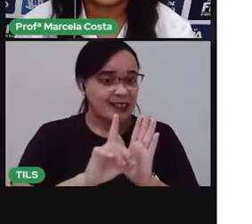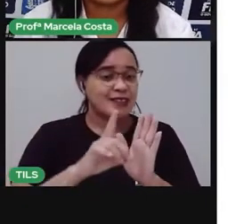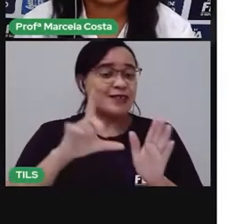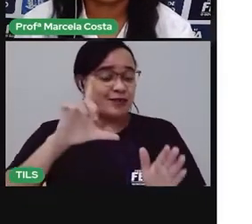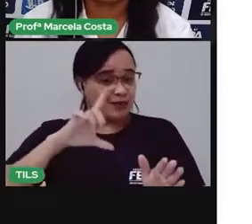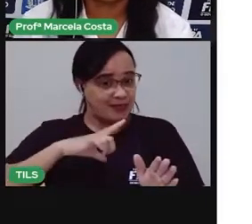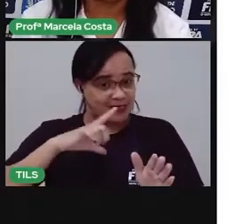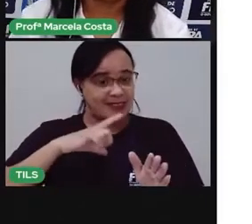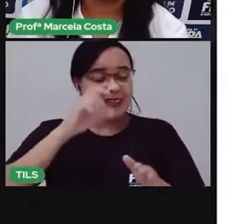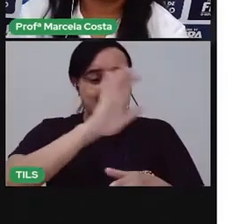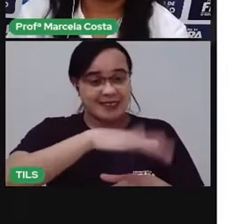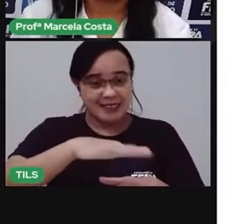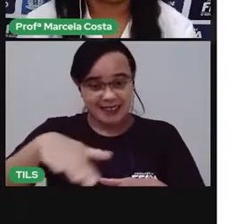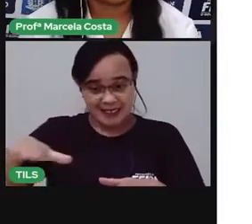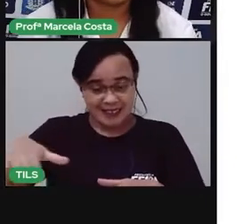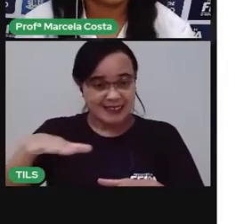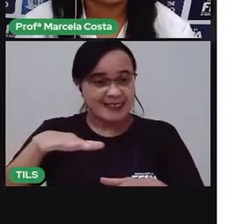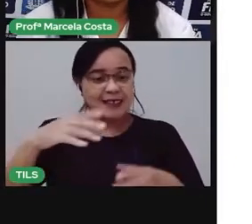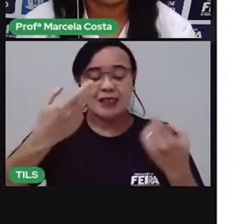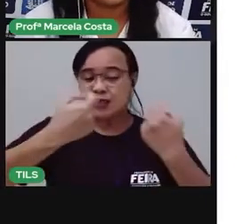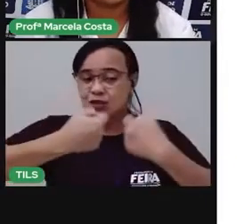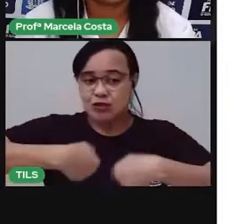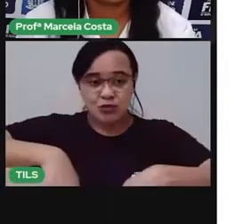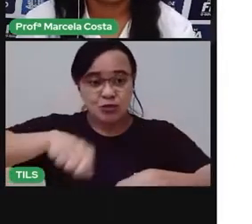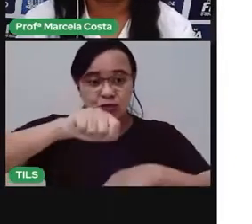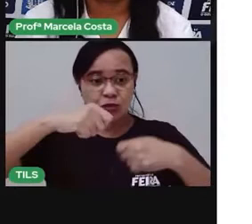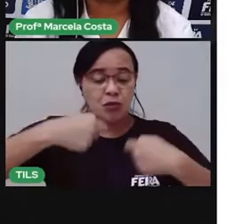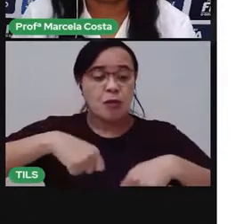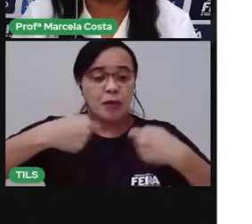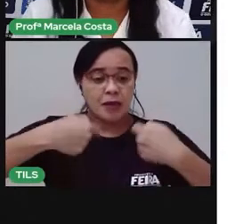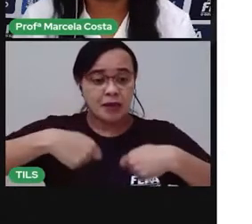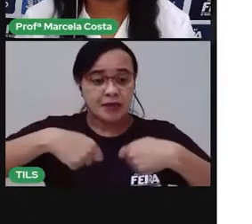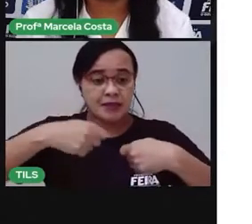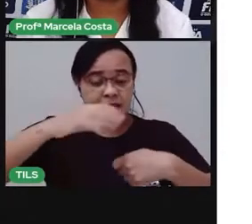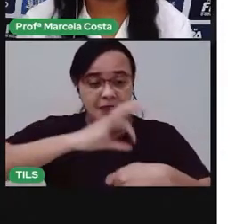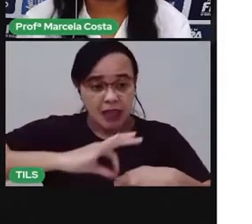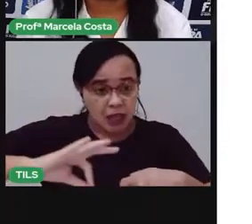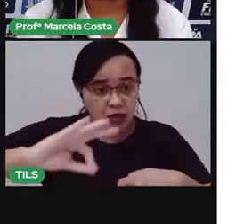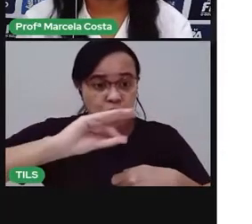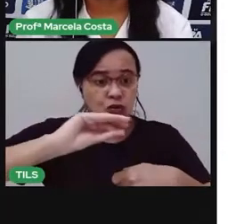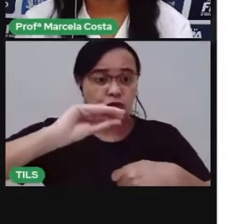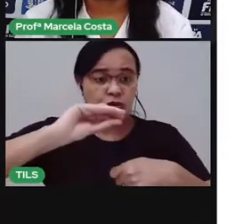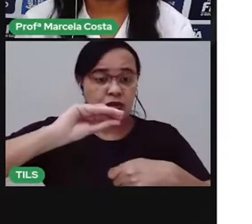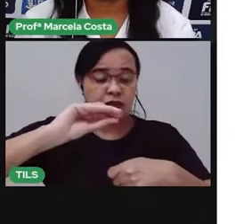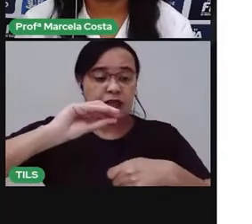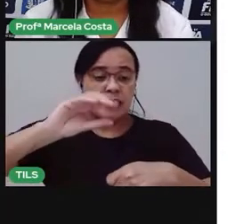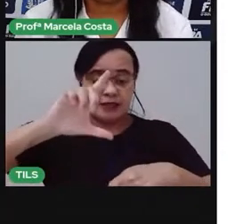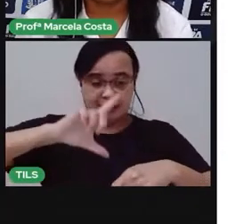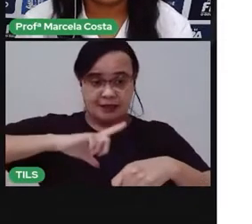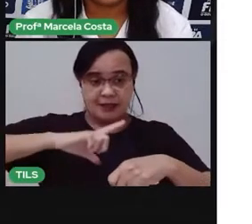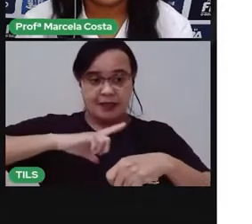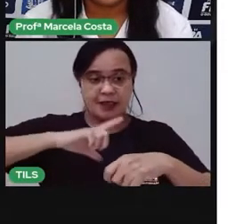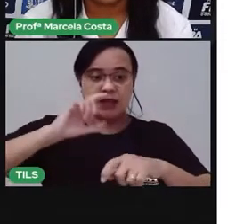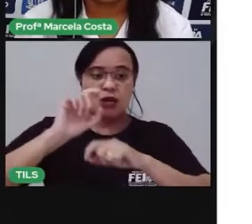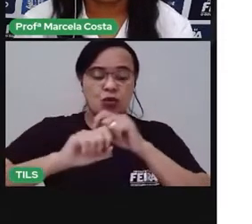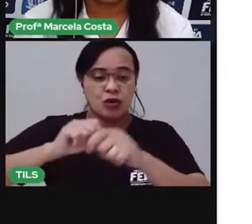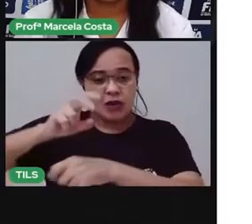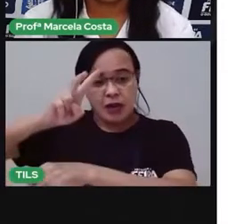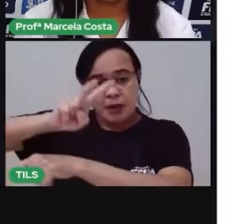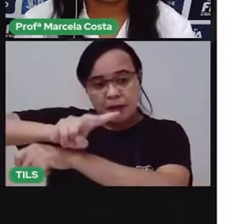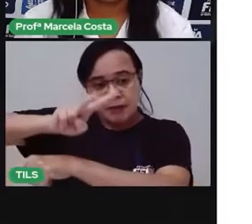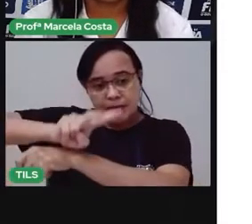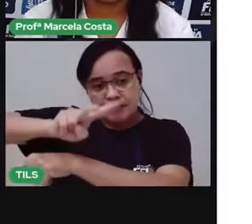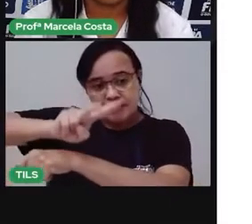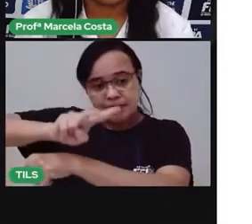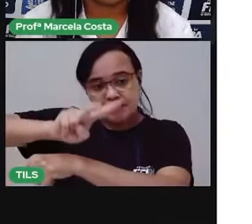das crianças, todos vocês têm direitos de ser protegidos, né? De ter um ambiente onde